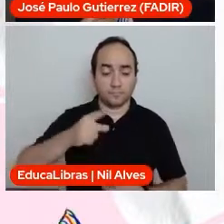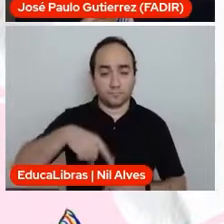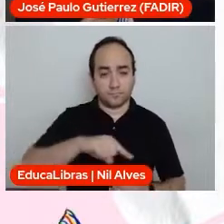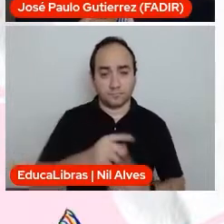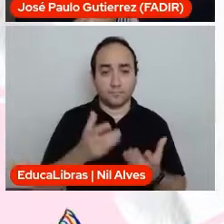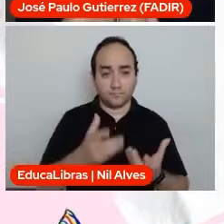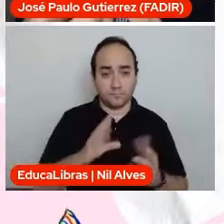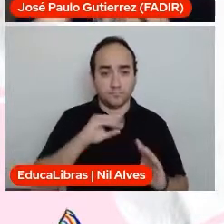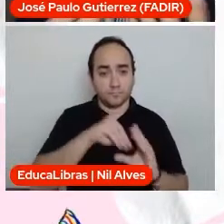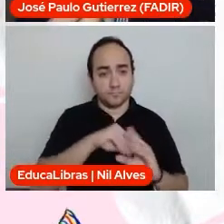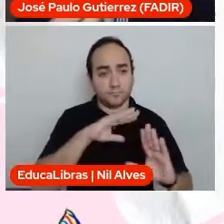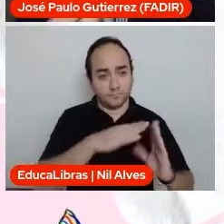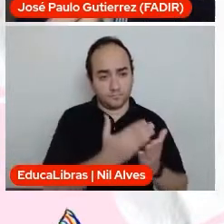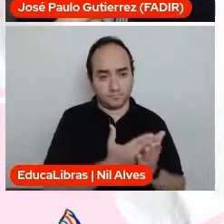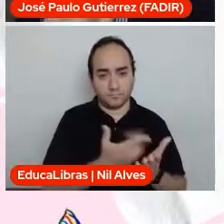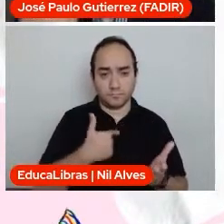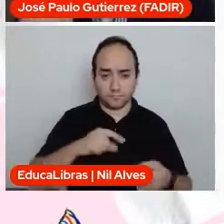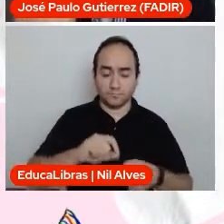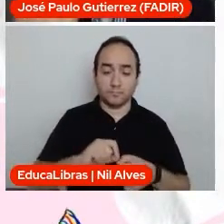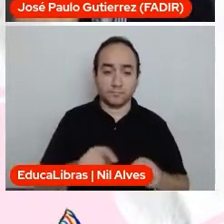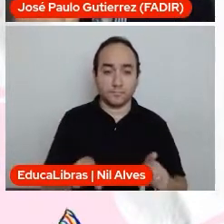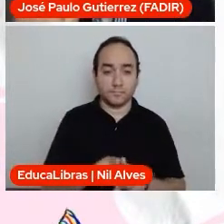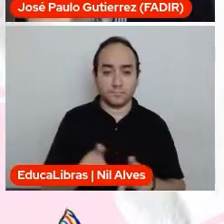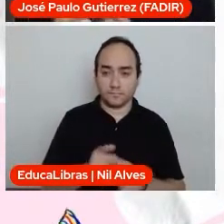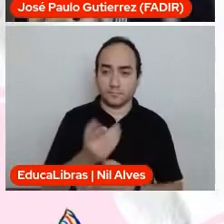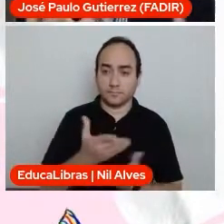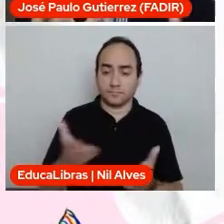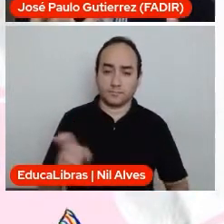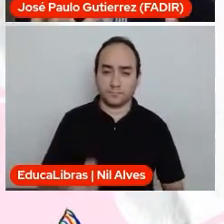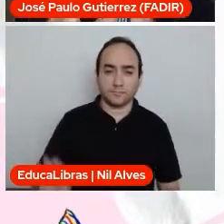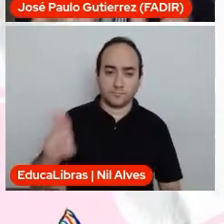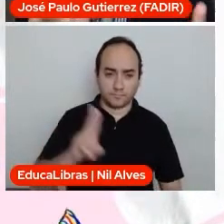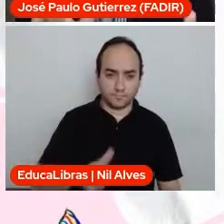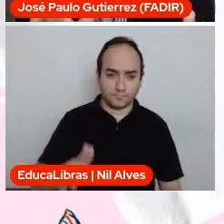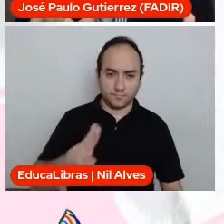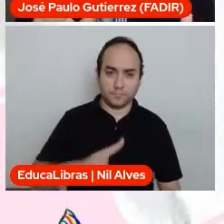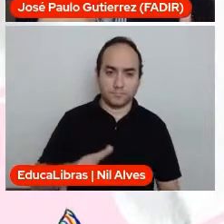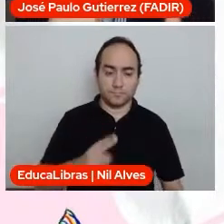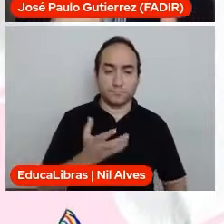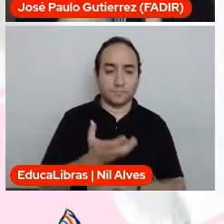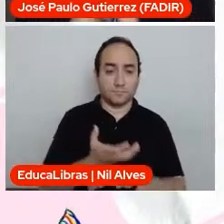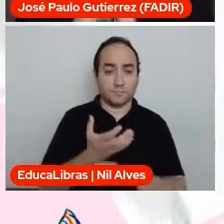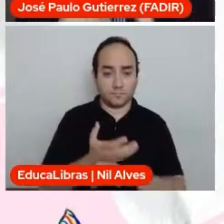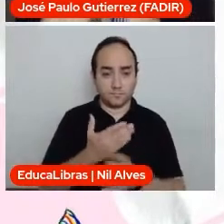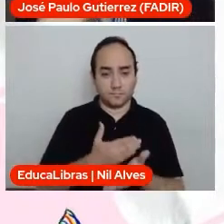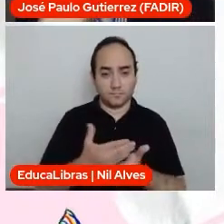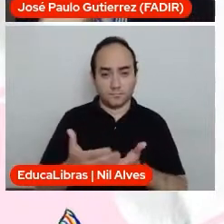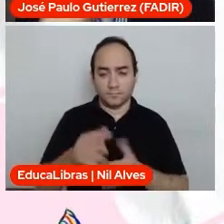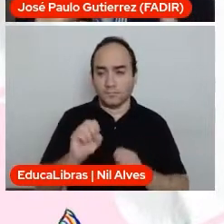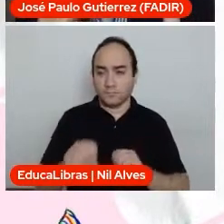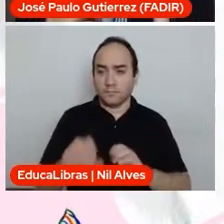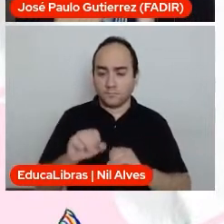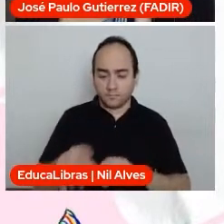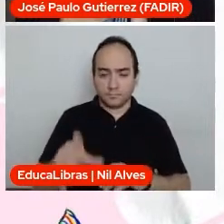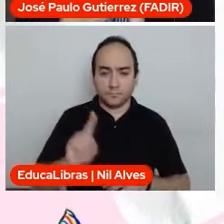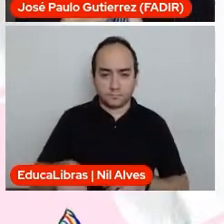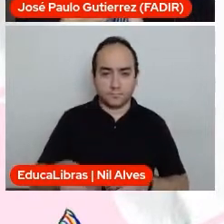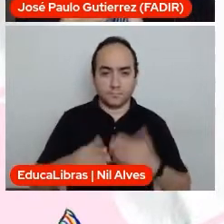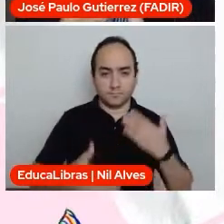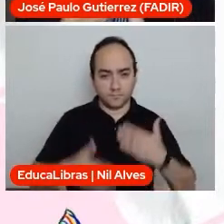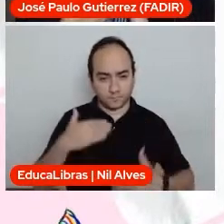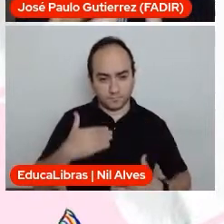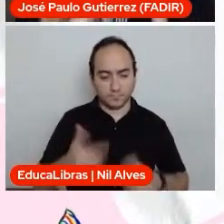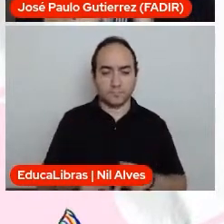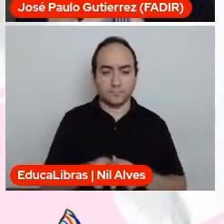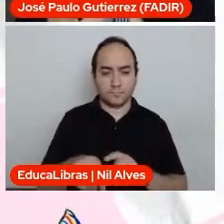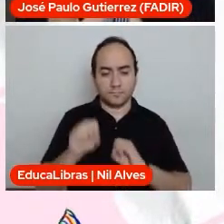universidade. Quando trabalho com meus alunos, eu trabalho três matérias iniciais, que são antropologia, educação